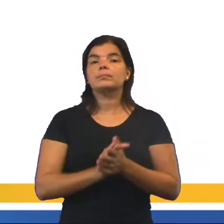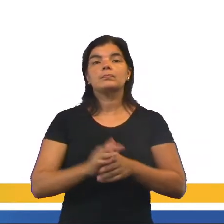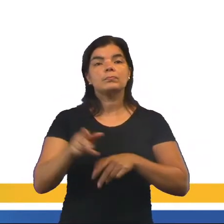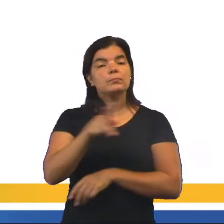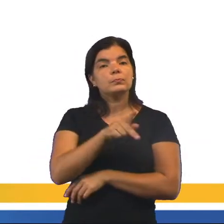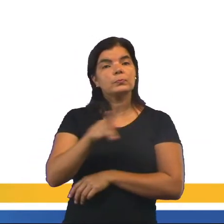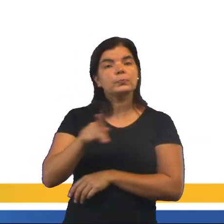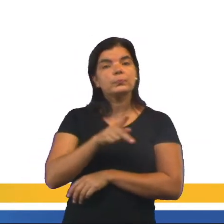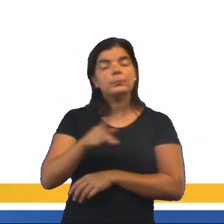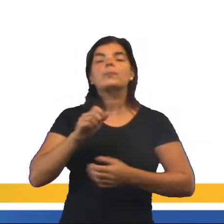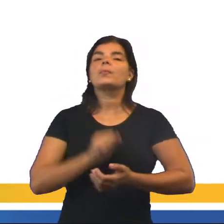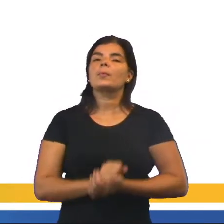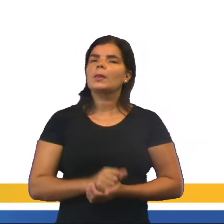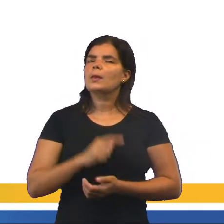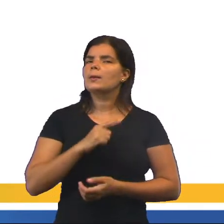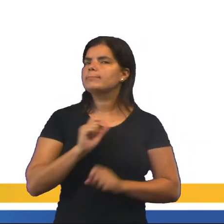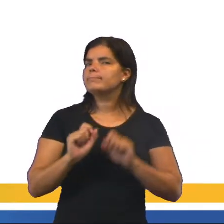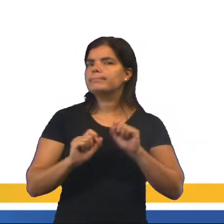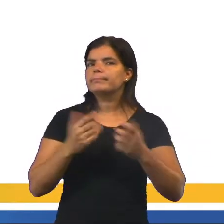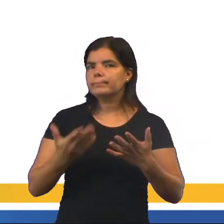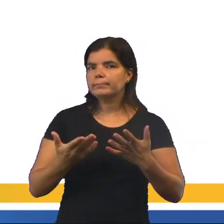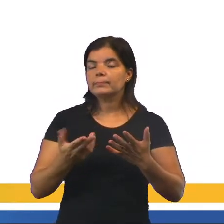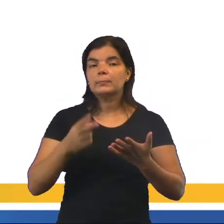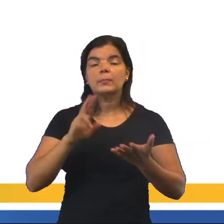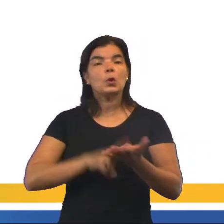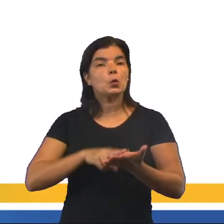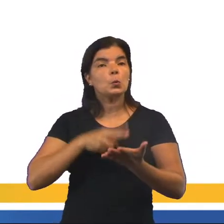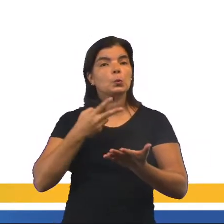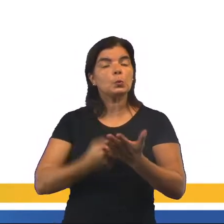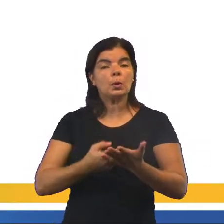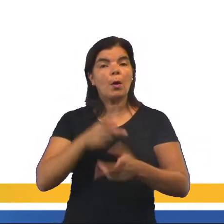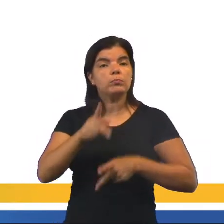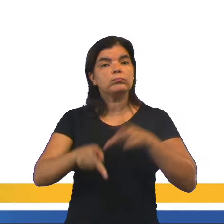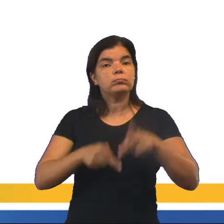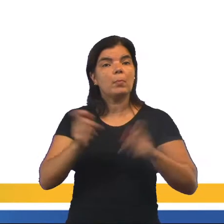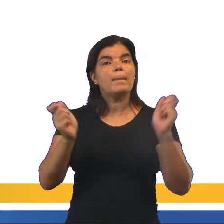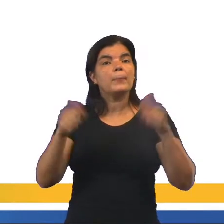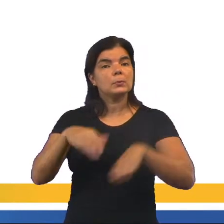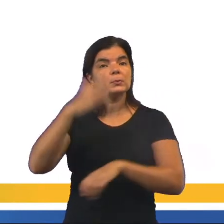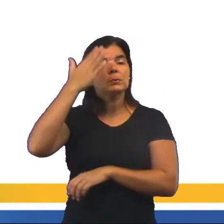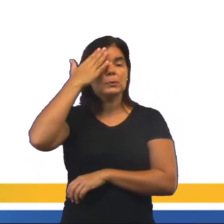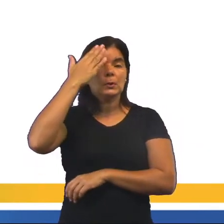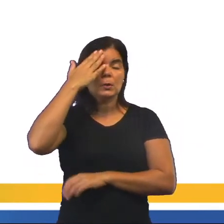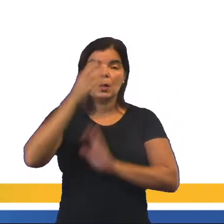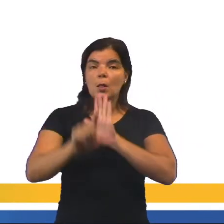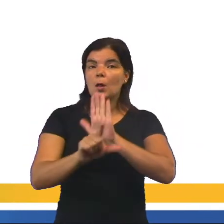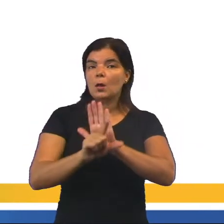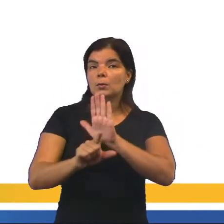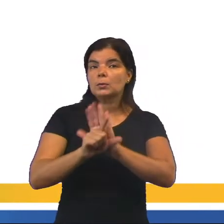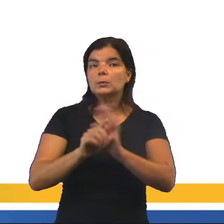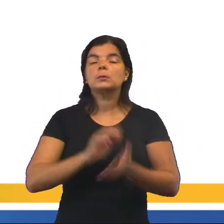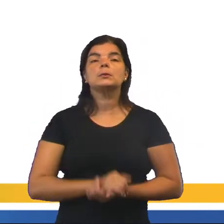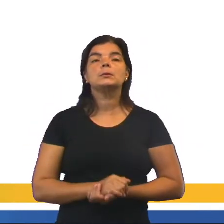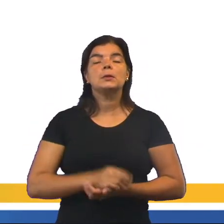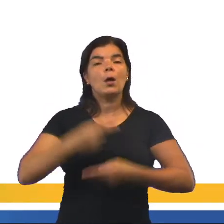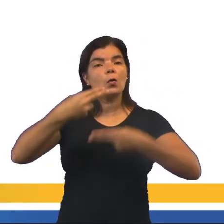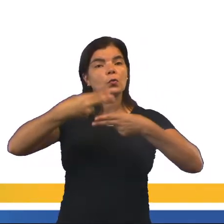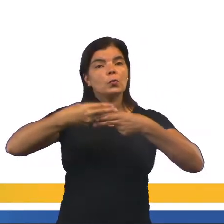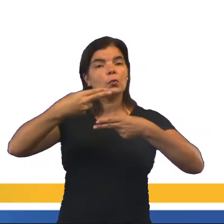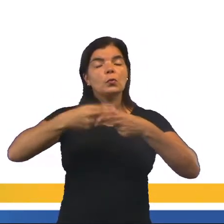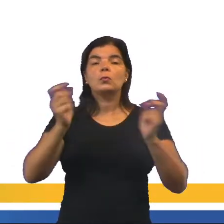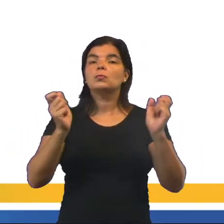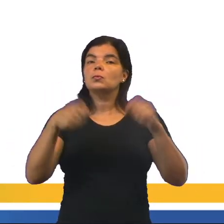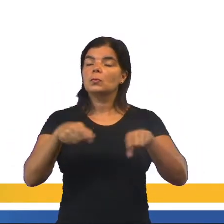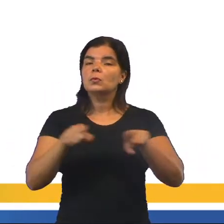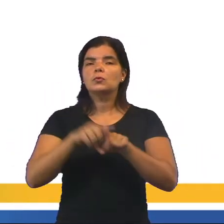dar aos professores uma forma de traduzir para que os povos pudessem entender essas leis. E as novelas era a